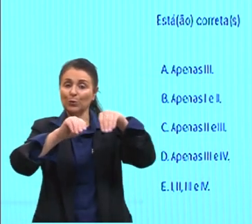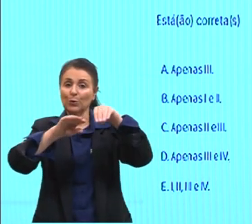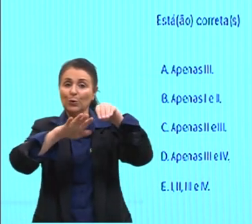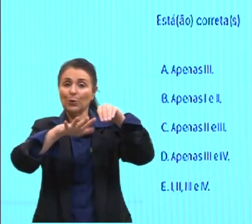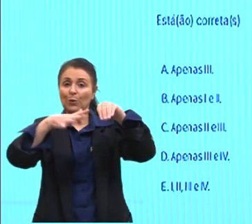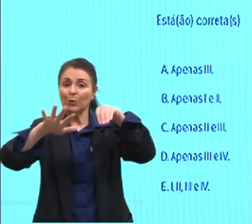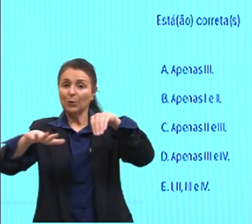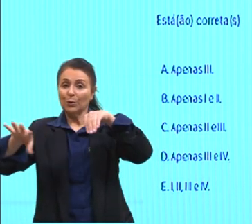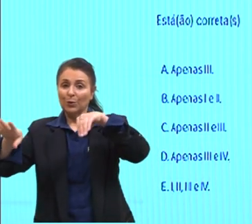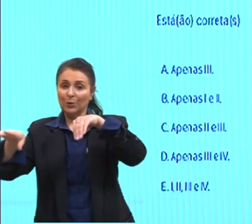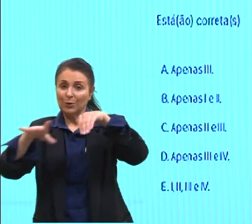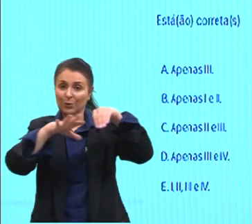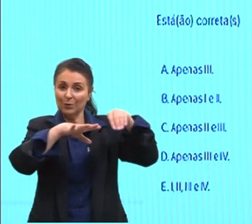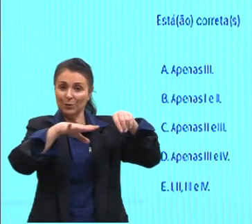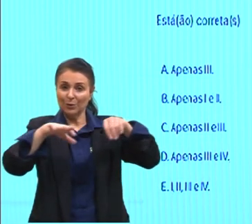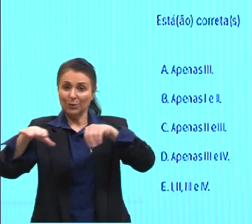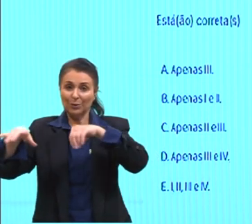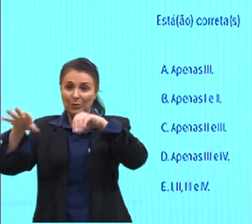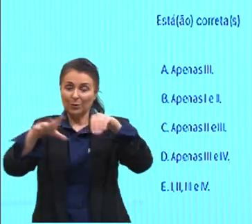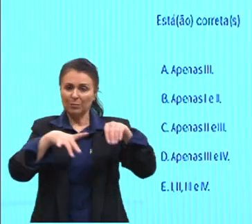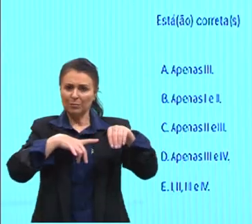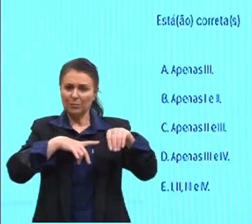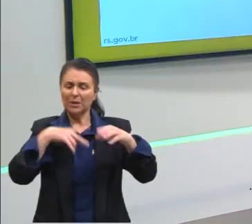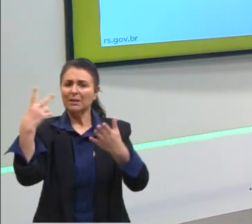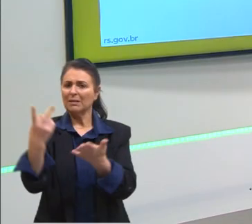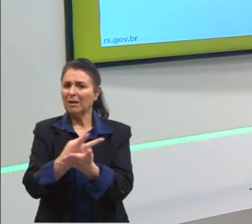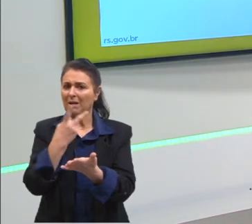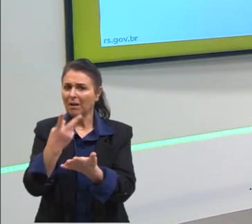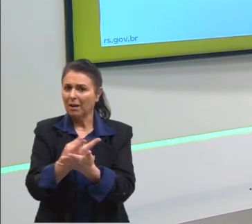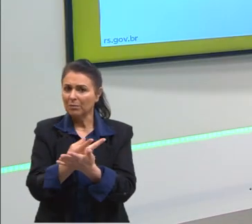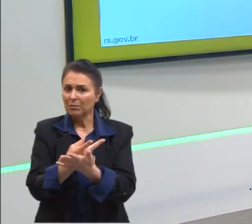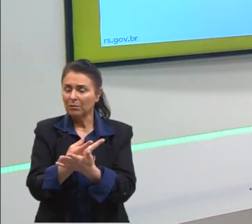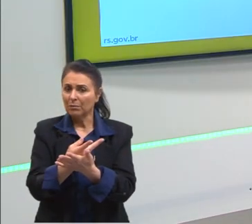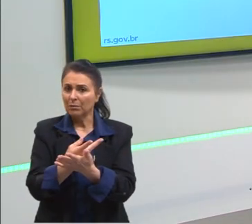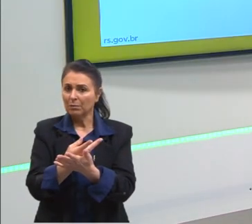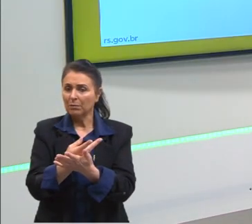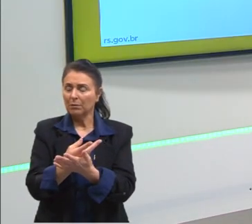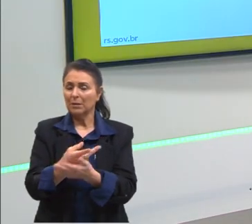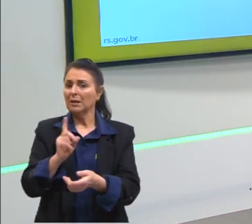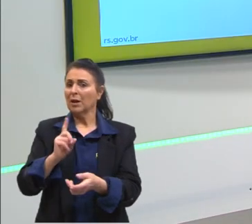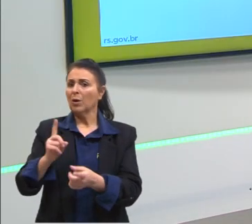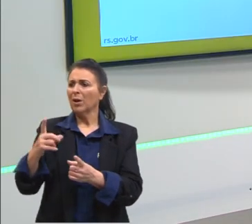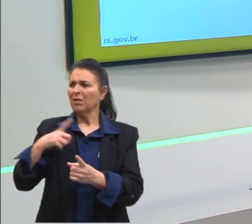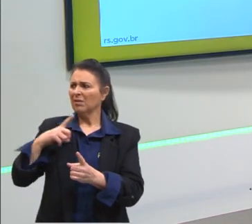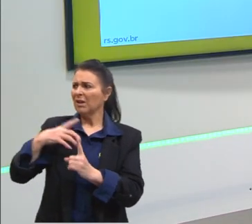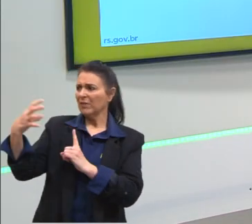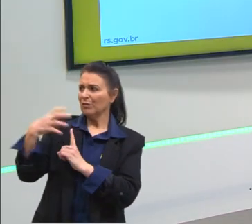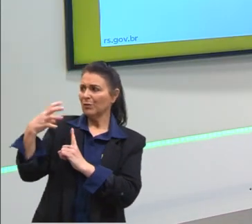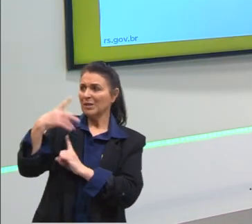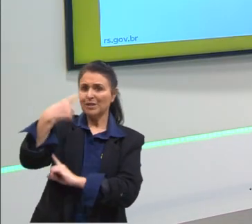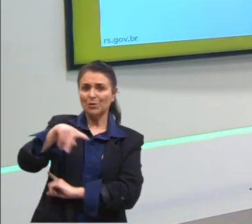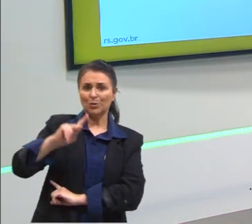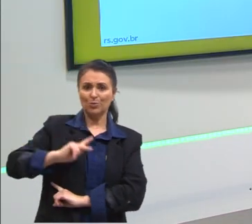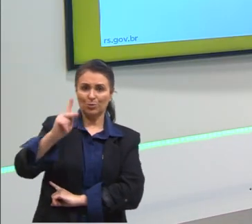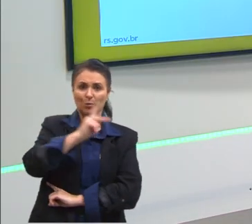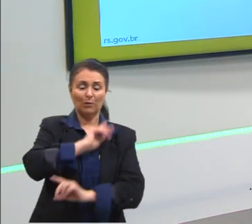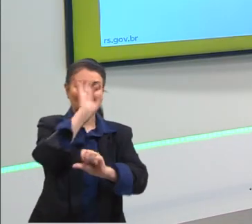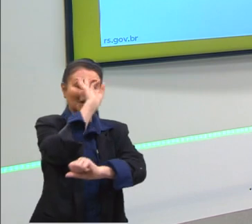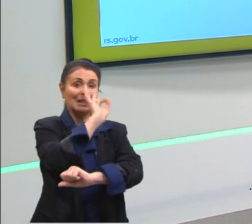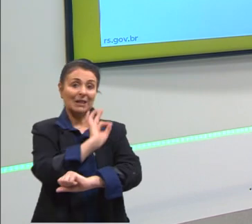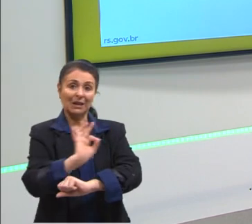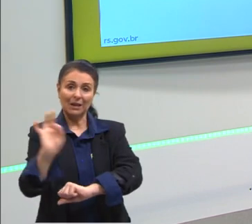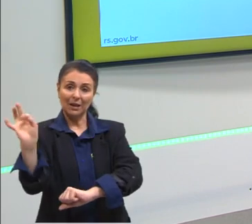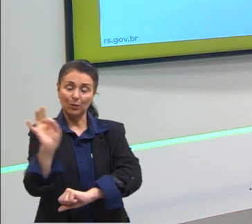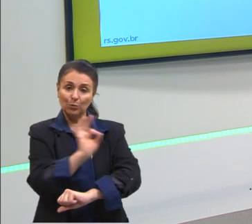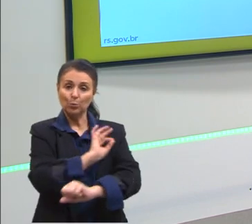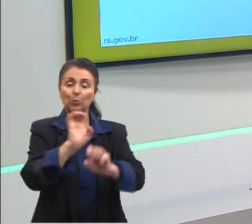dominados. Errado. Nós vimos o quanto de influência tem aqui de outros povos, tanto na arquitetura quanto na